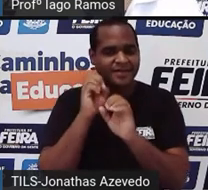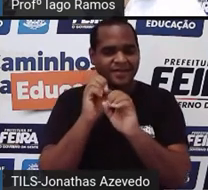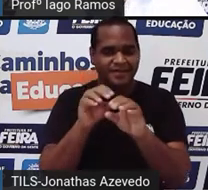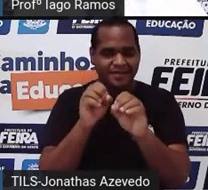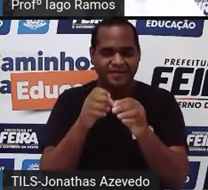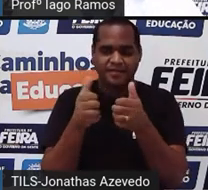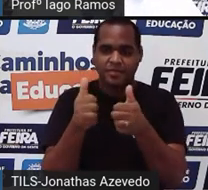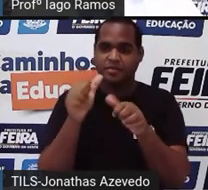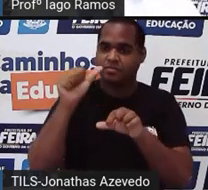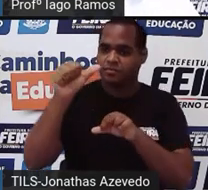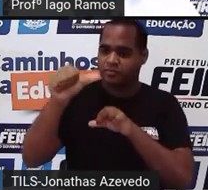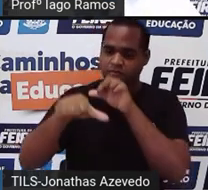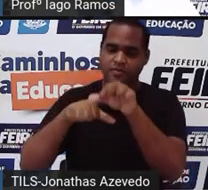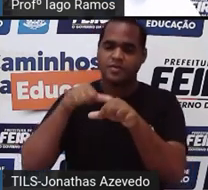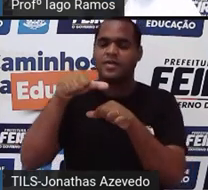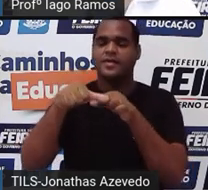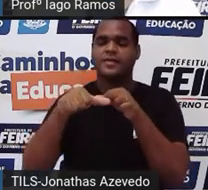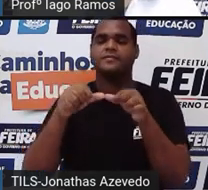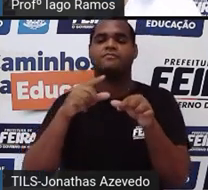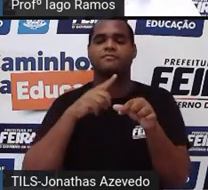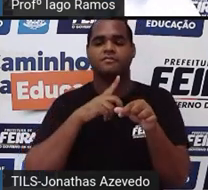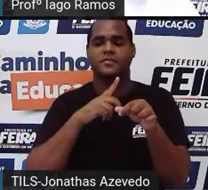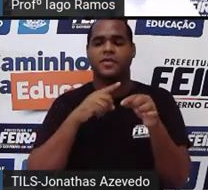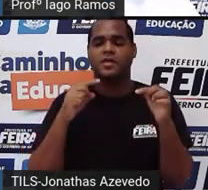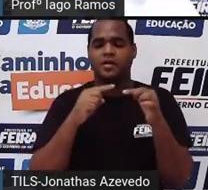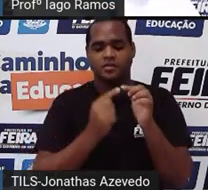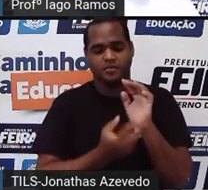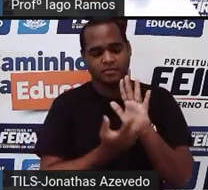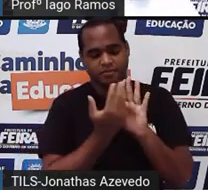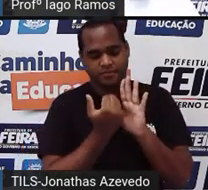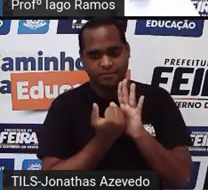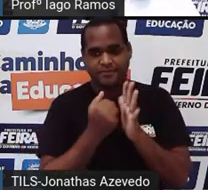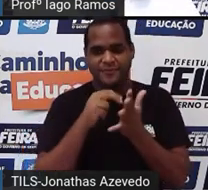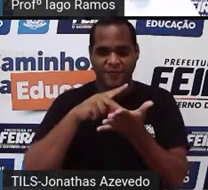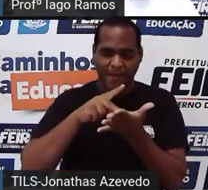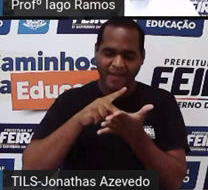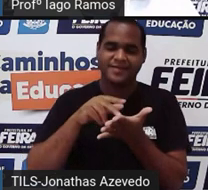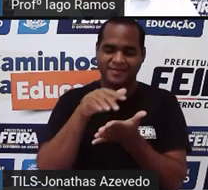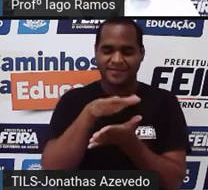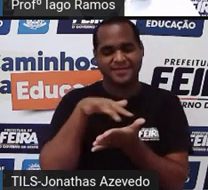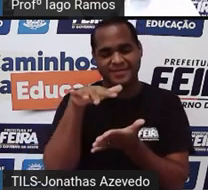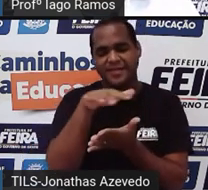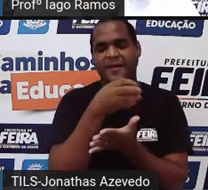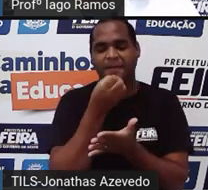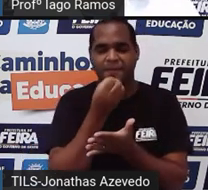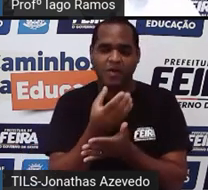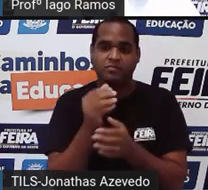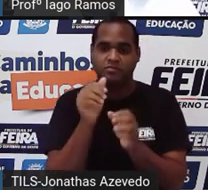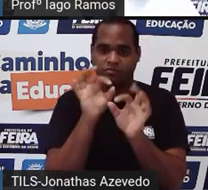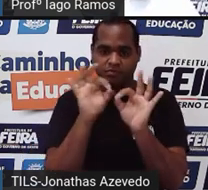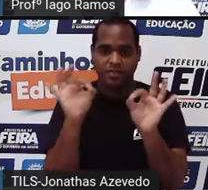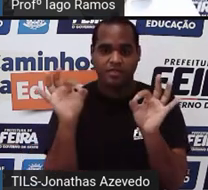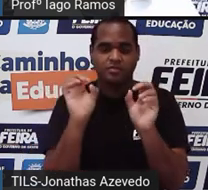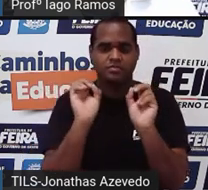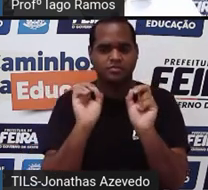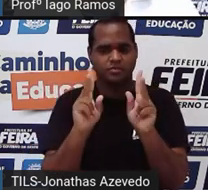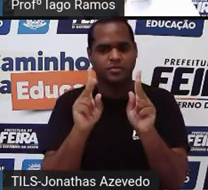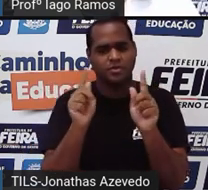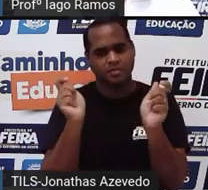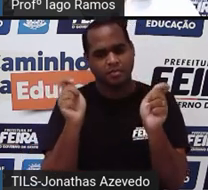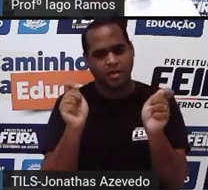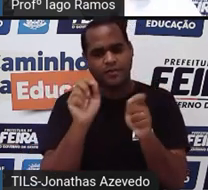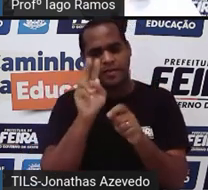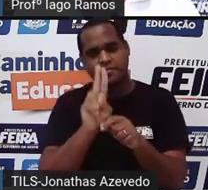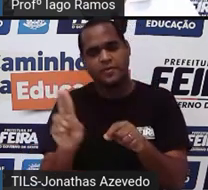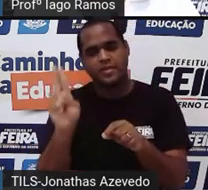Transformações feitas em figuras geométricas planas, beleza? Tá? Que a gente pode também usar a